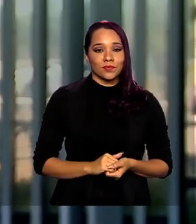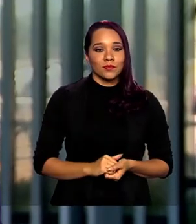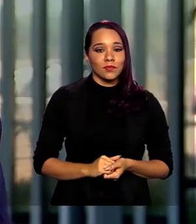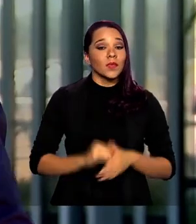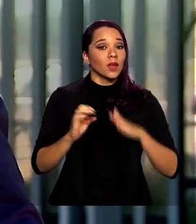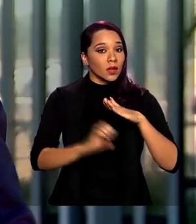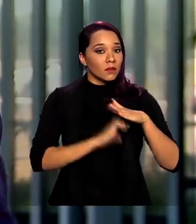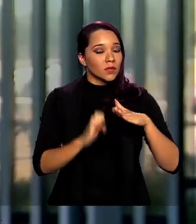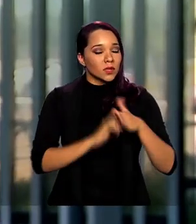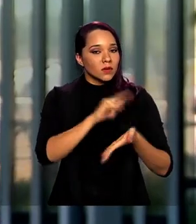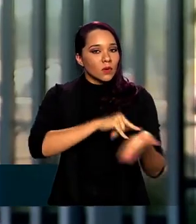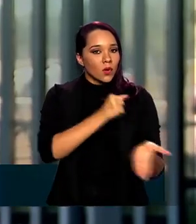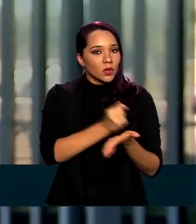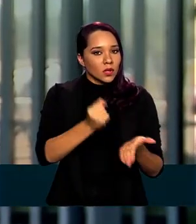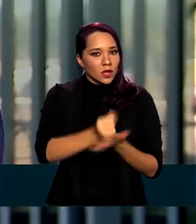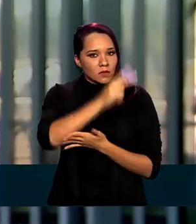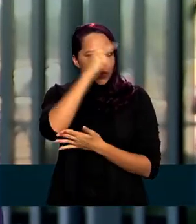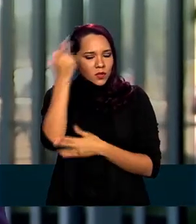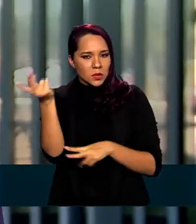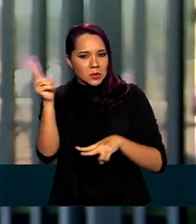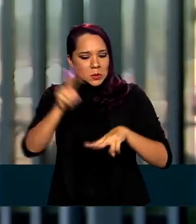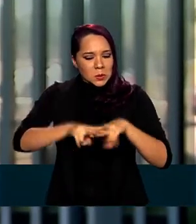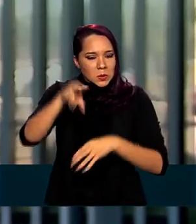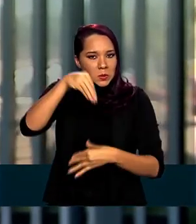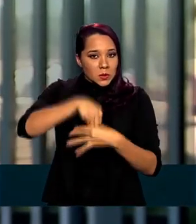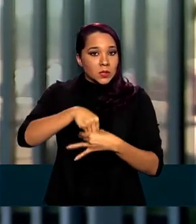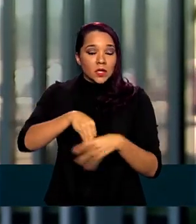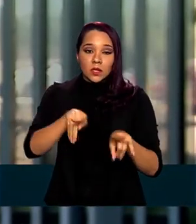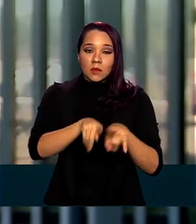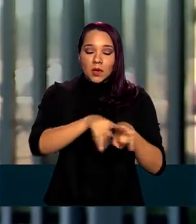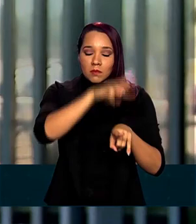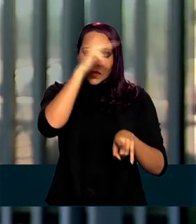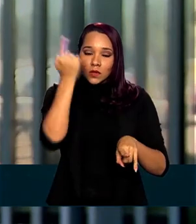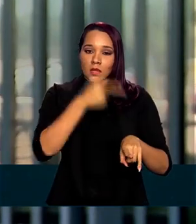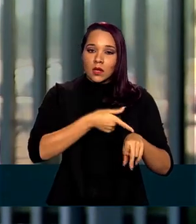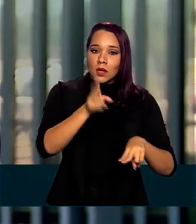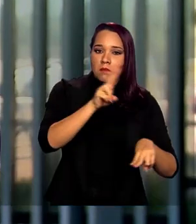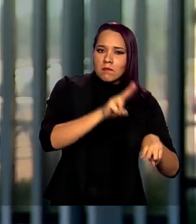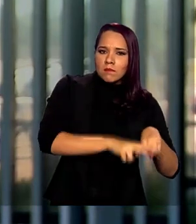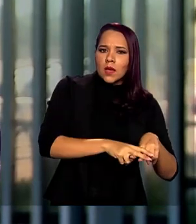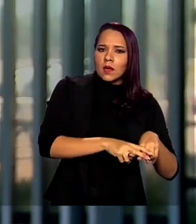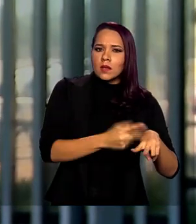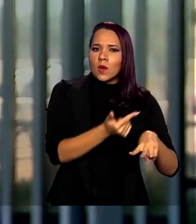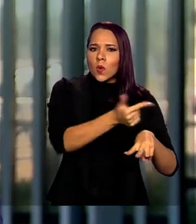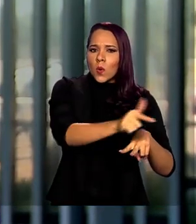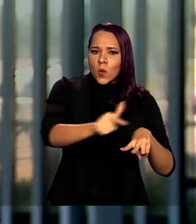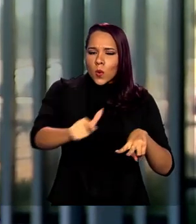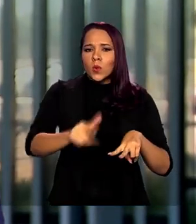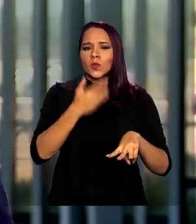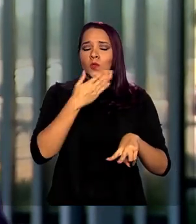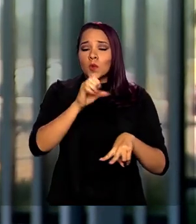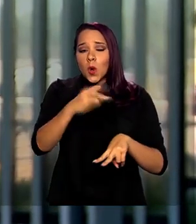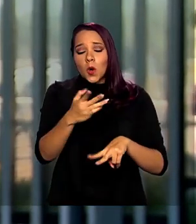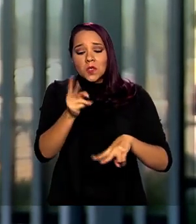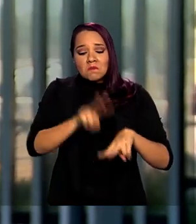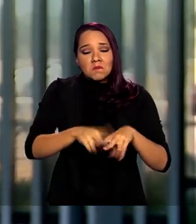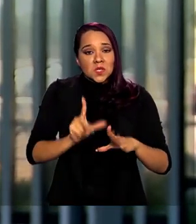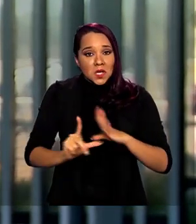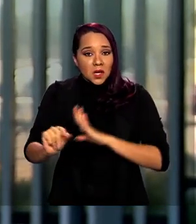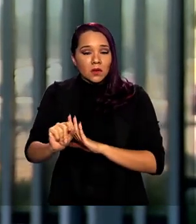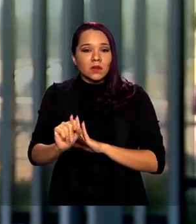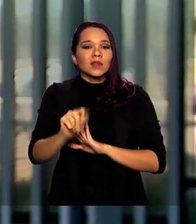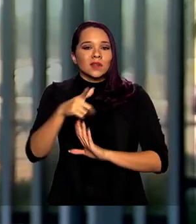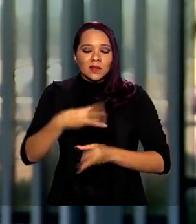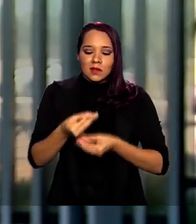Empresas que contratam detentos, pessoas que cumprem pena alternativa ou aqueles que já saíram da prisão ganham do